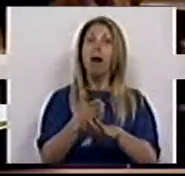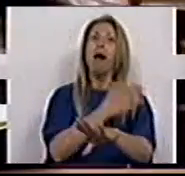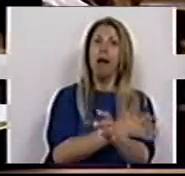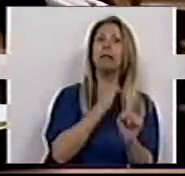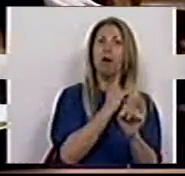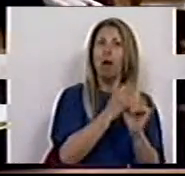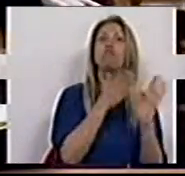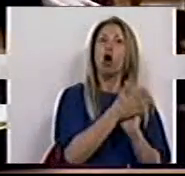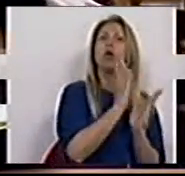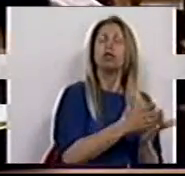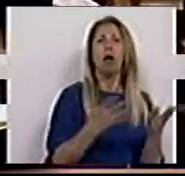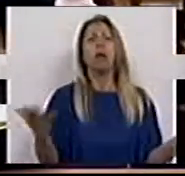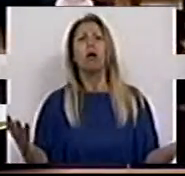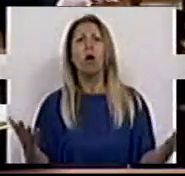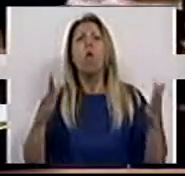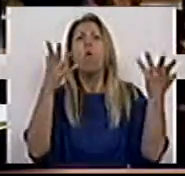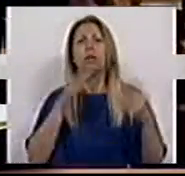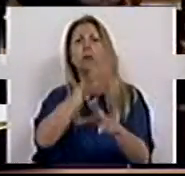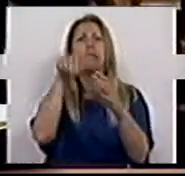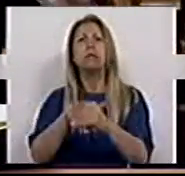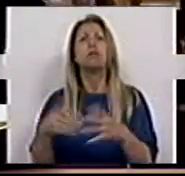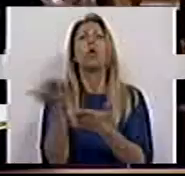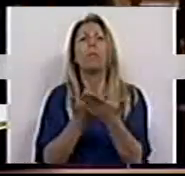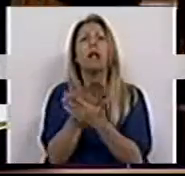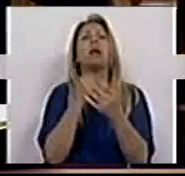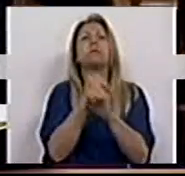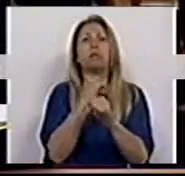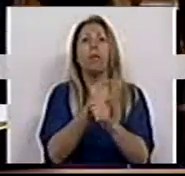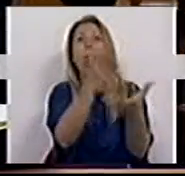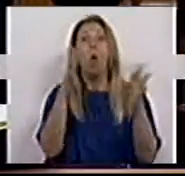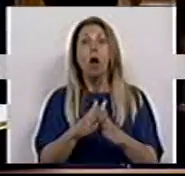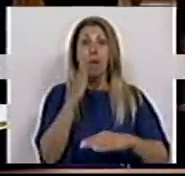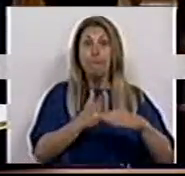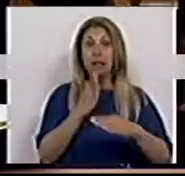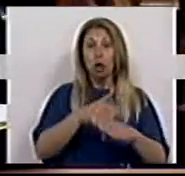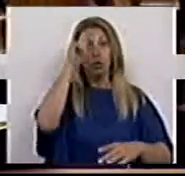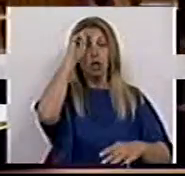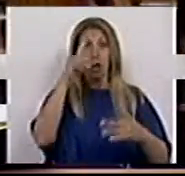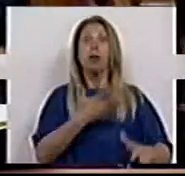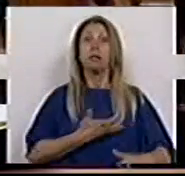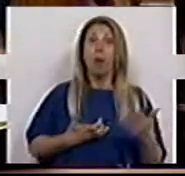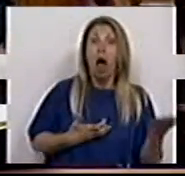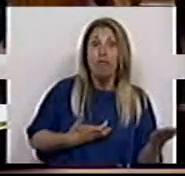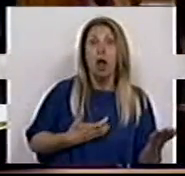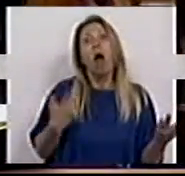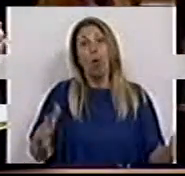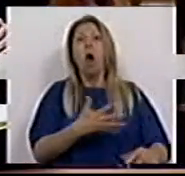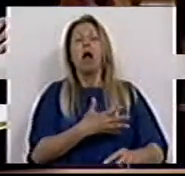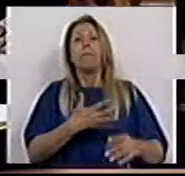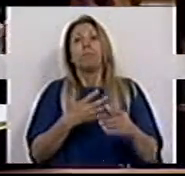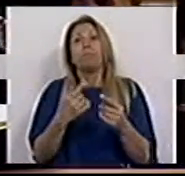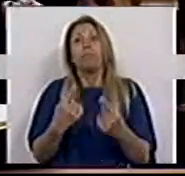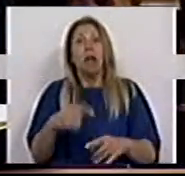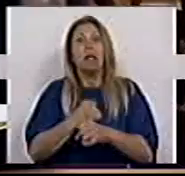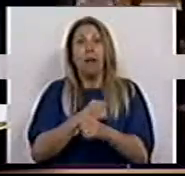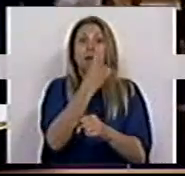antes, onde é que está a narrativa da inserção do mercado de trabalho. Metade dos estagiários já esteve um emprego e está desempregado e tem como estágio a única forma